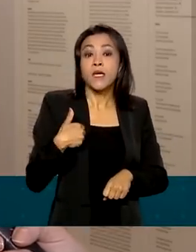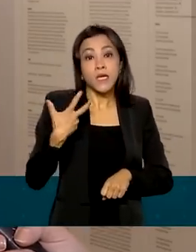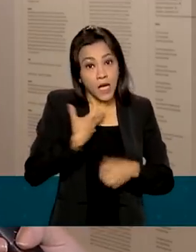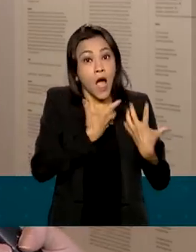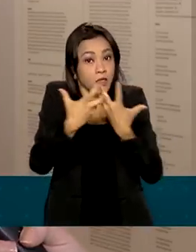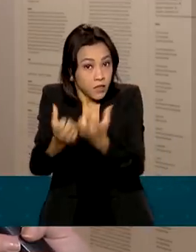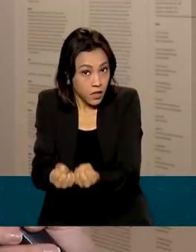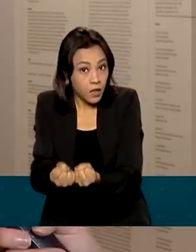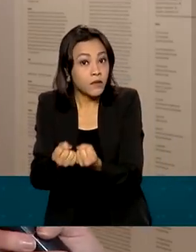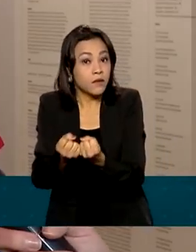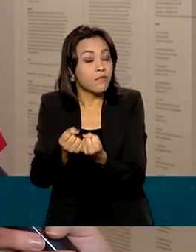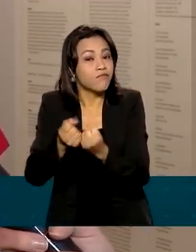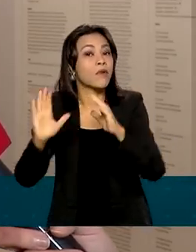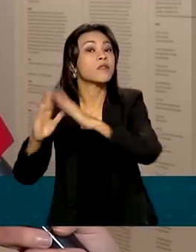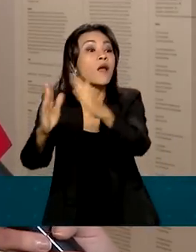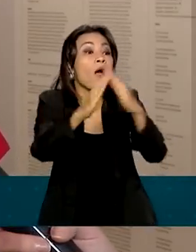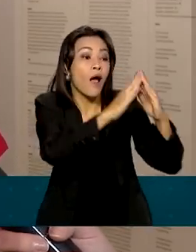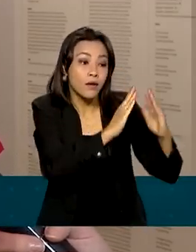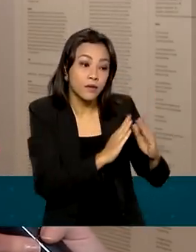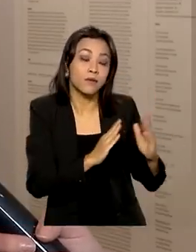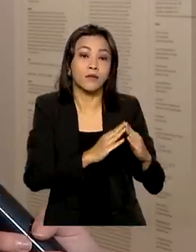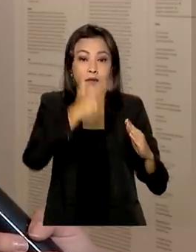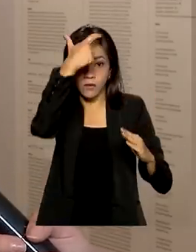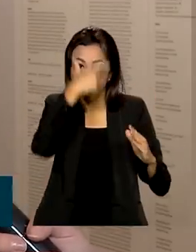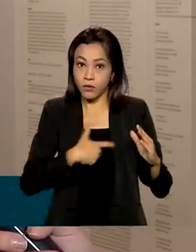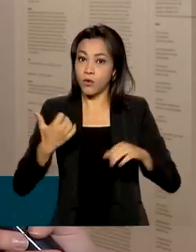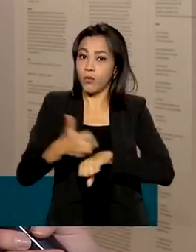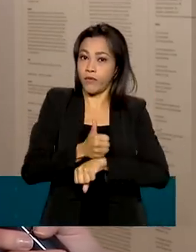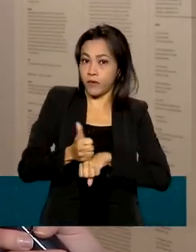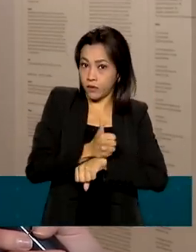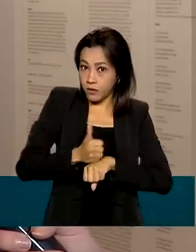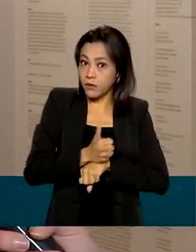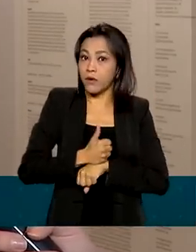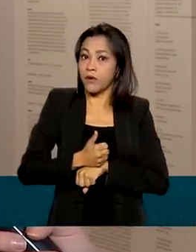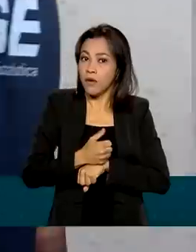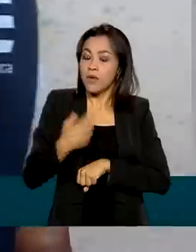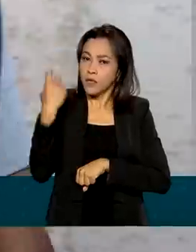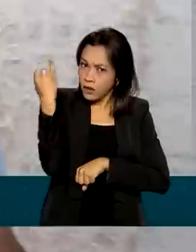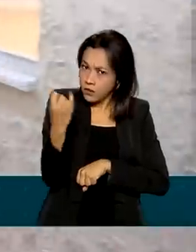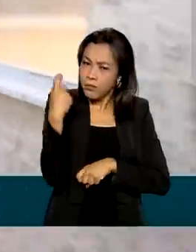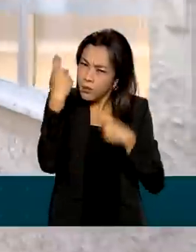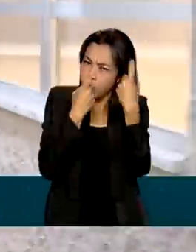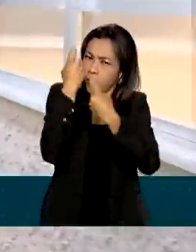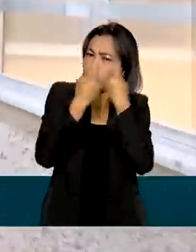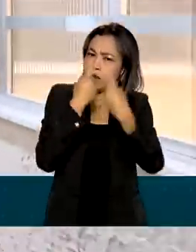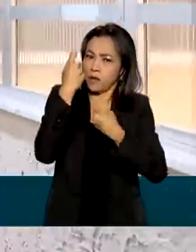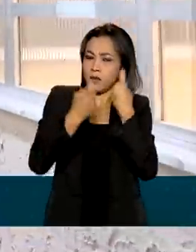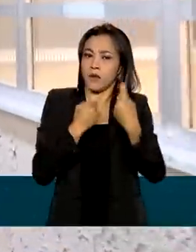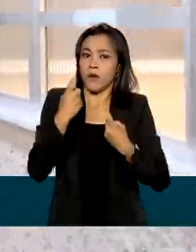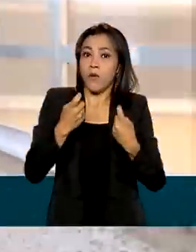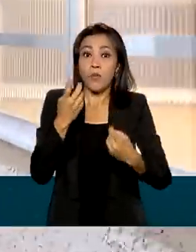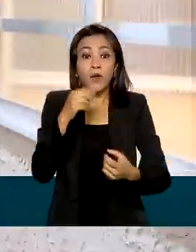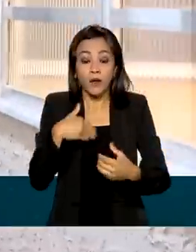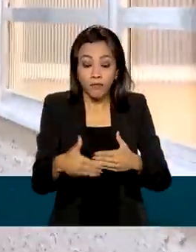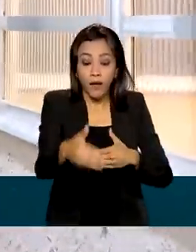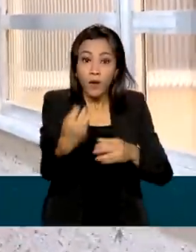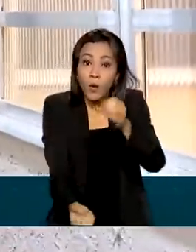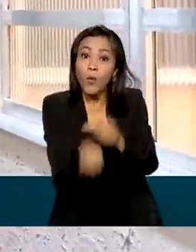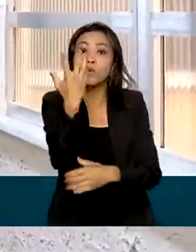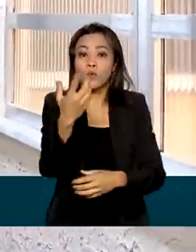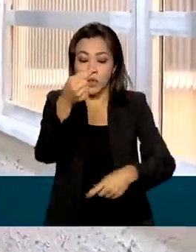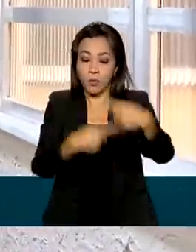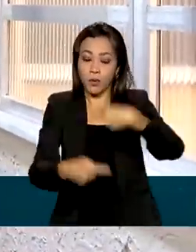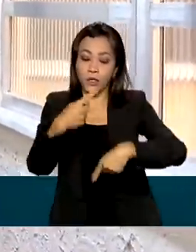IBGE. A sociedade é fazer com que a sociedade se importe com o censo. Não se constrói política pública sem informação.